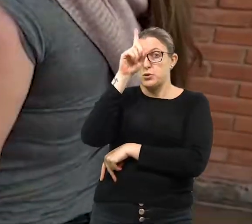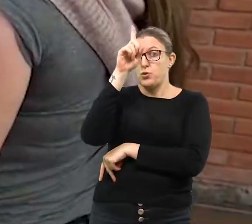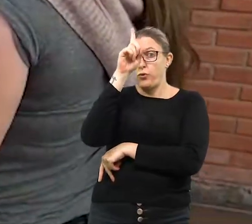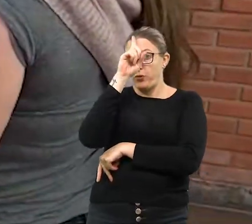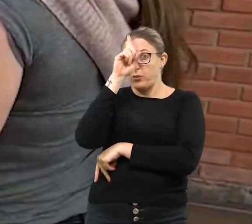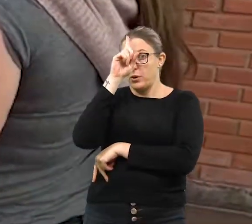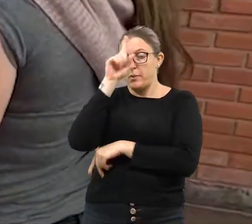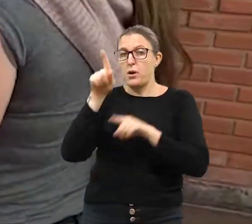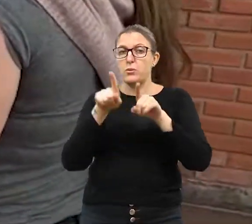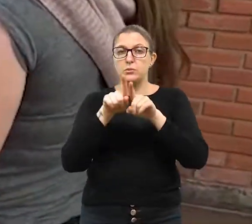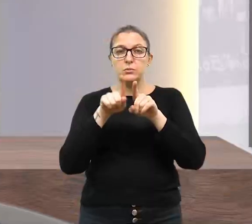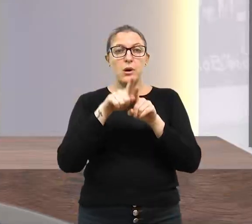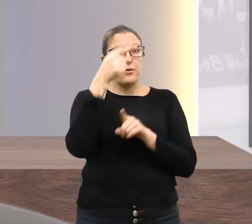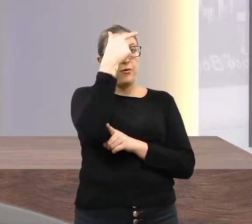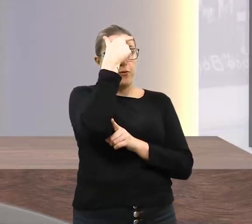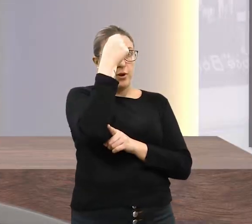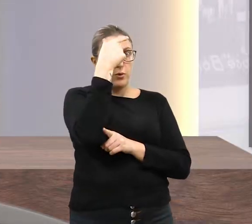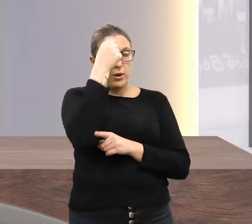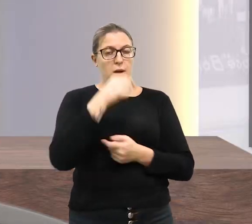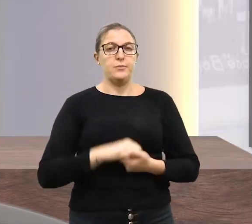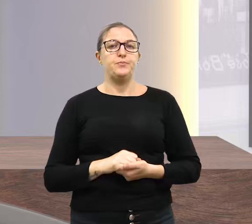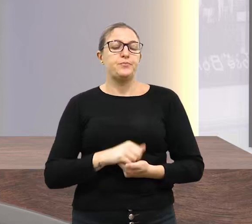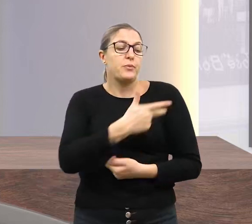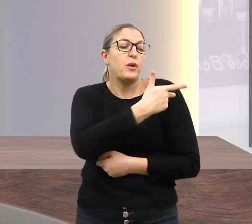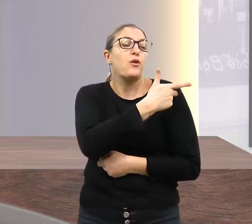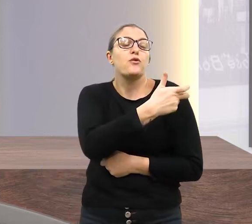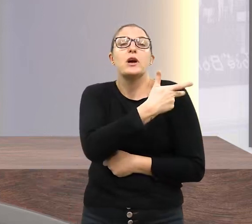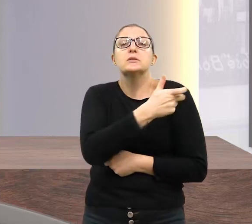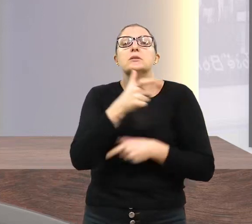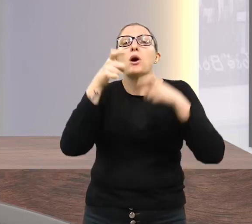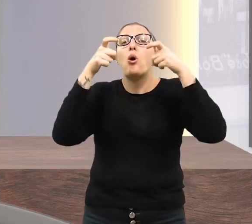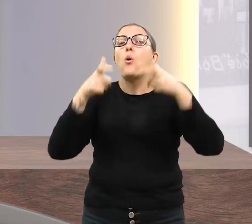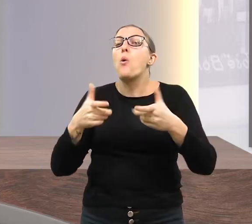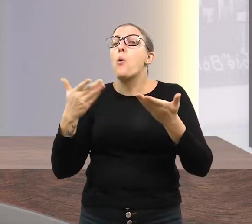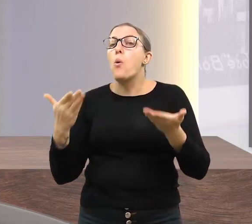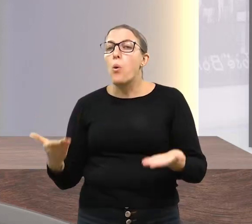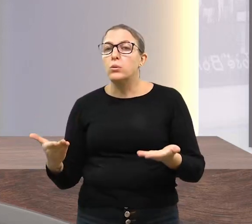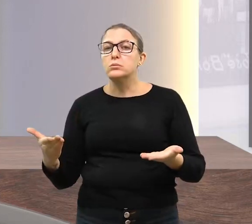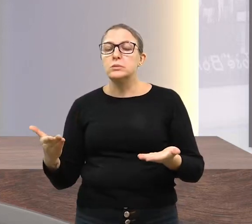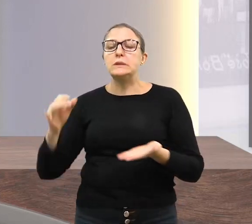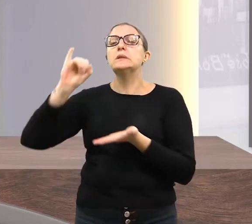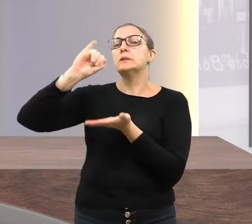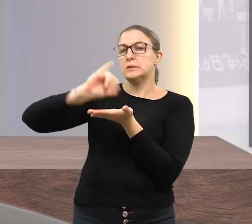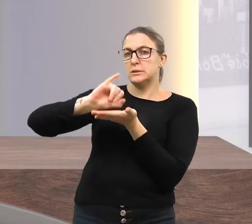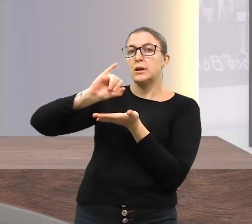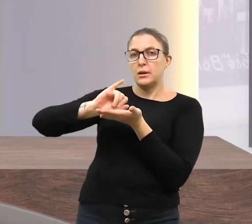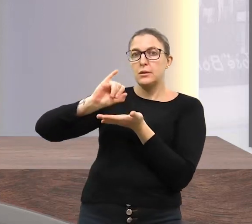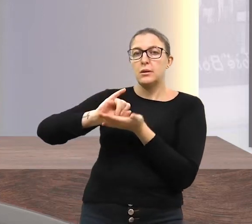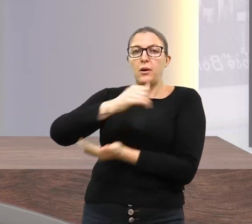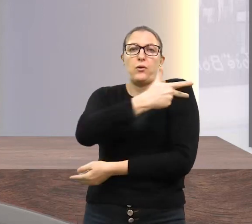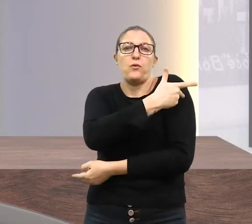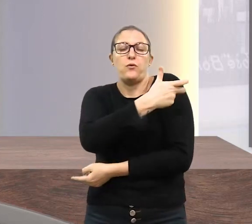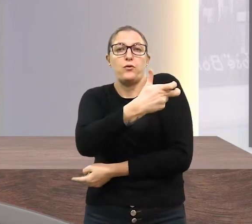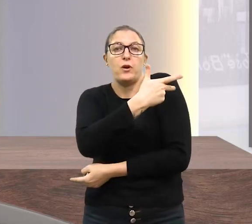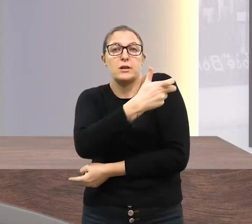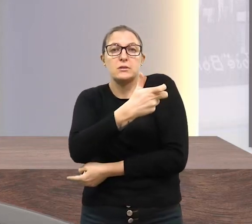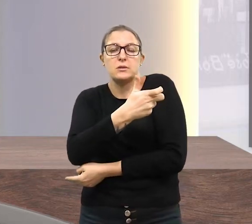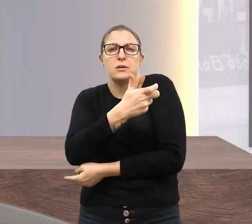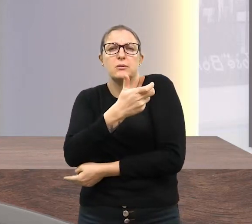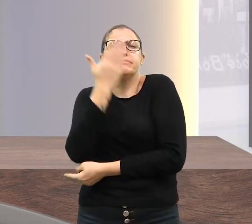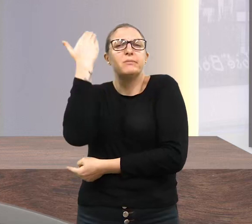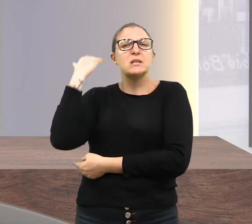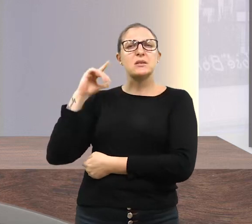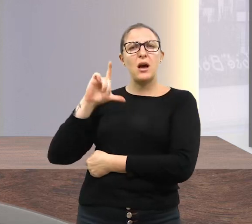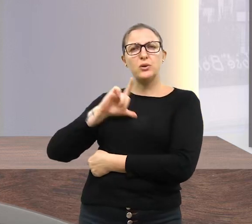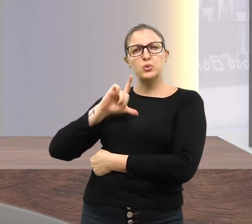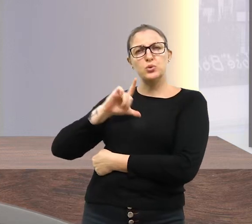fundamental e superior. A aplicação das doses acontece exclusivamente na central de vacinação que